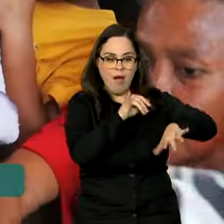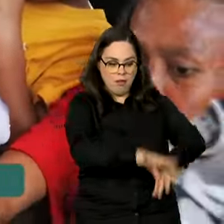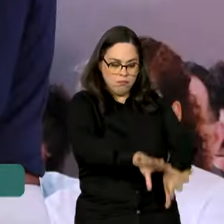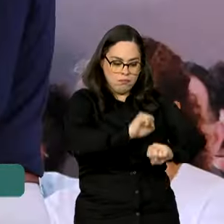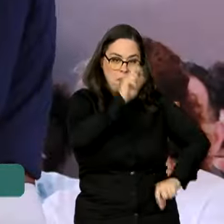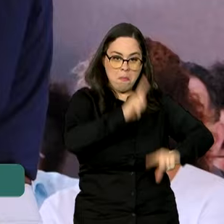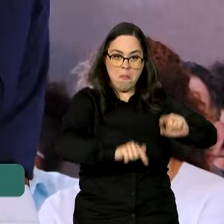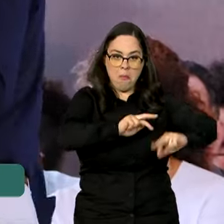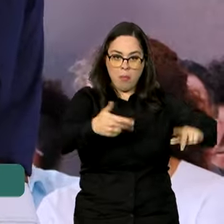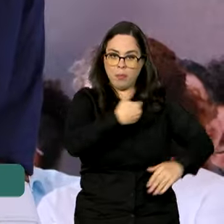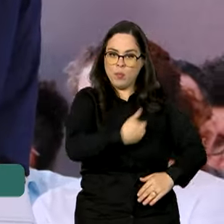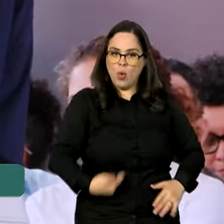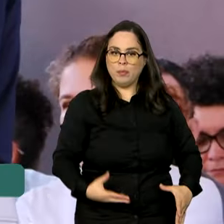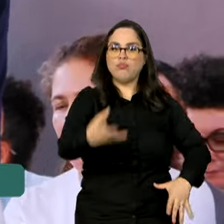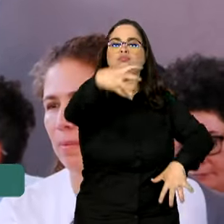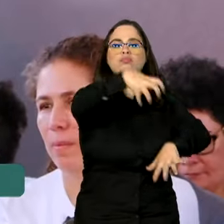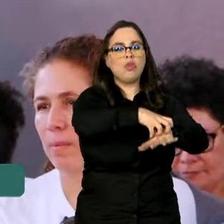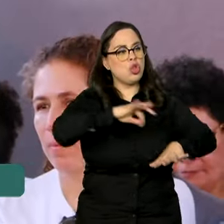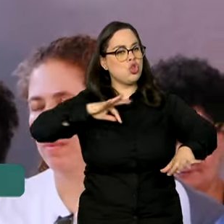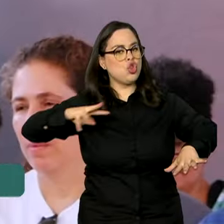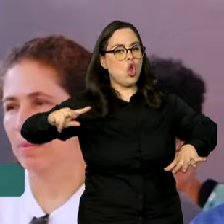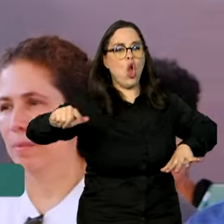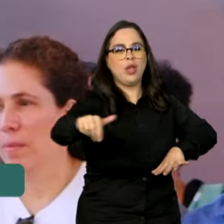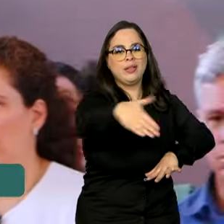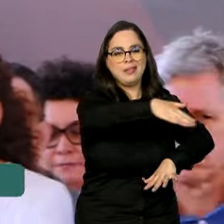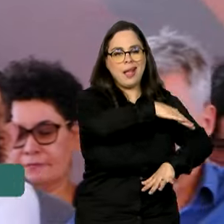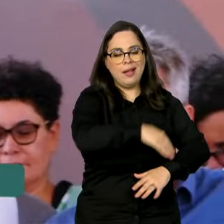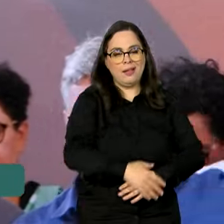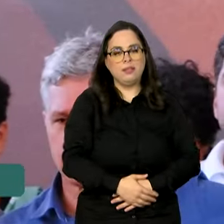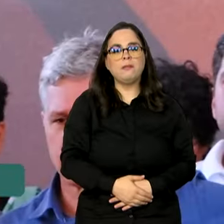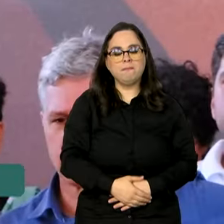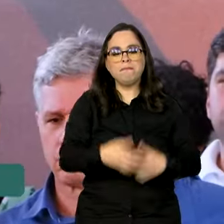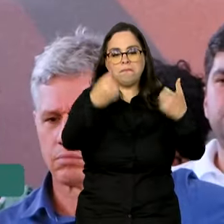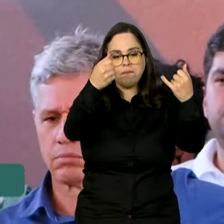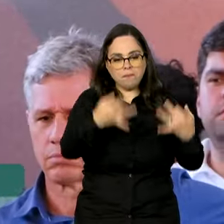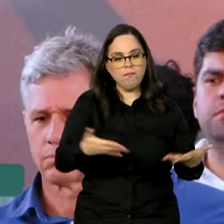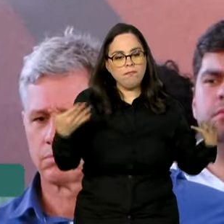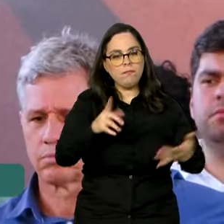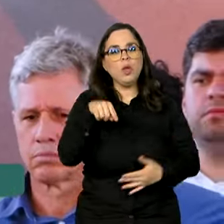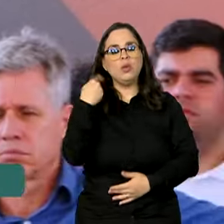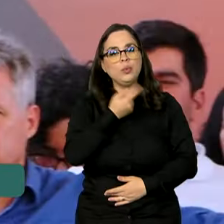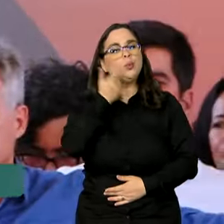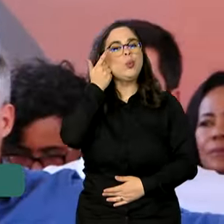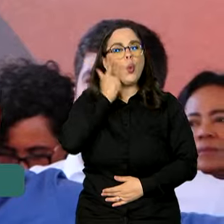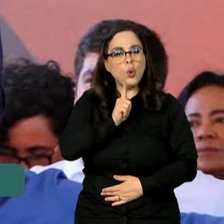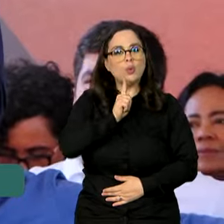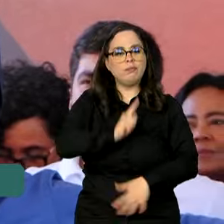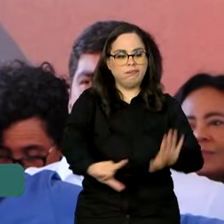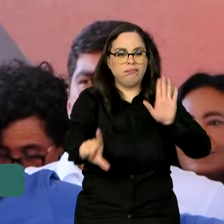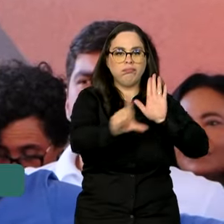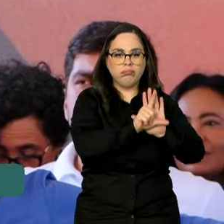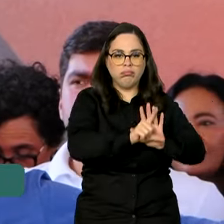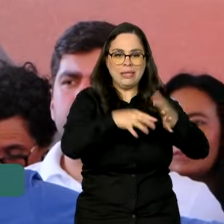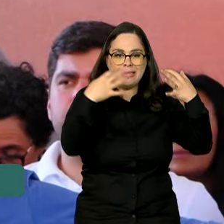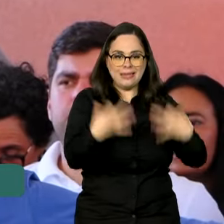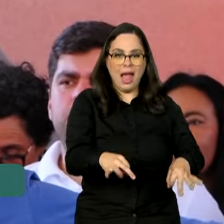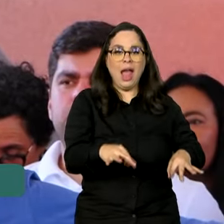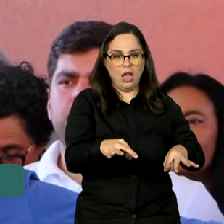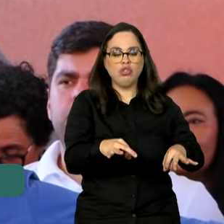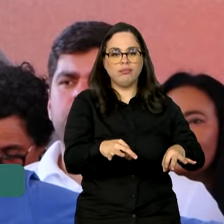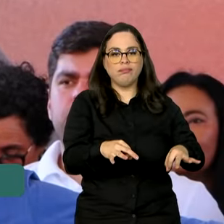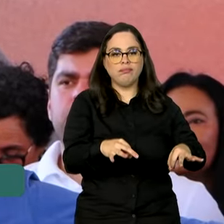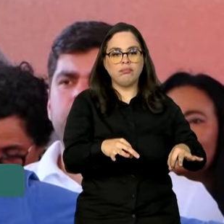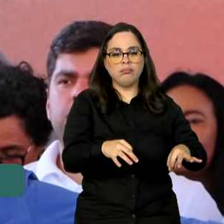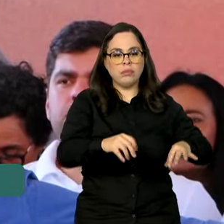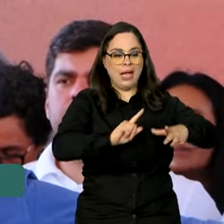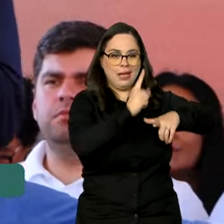equipamentos públicos de todas as áreas. Agora que nós conseguimos legalizar o